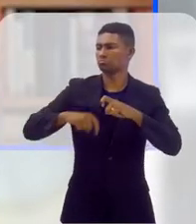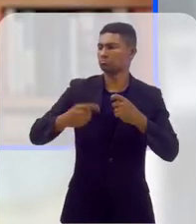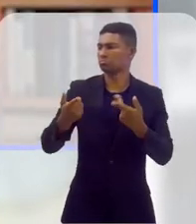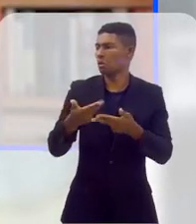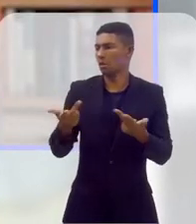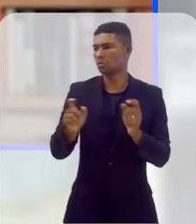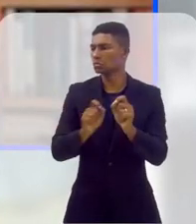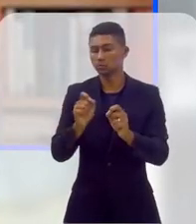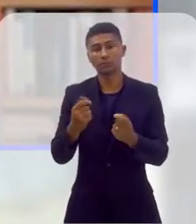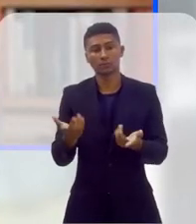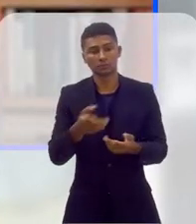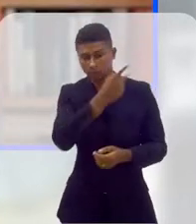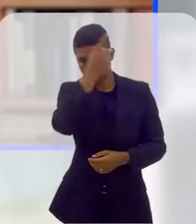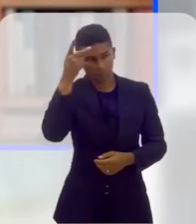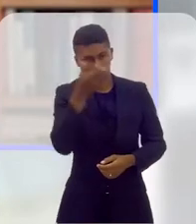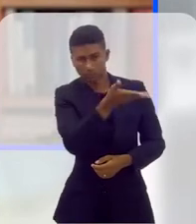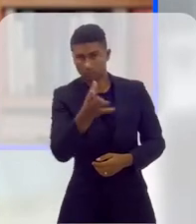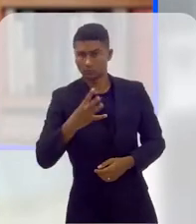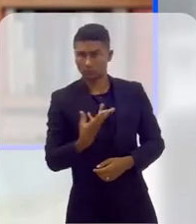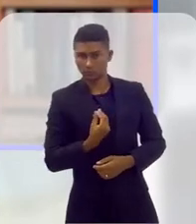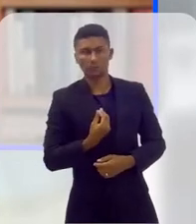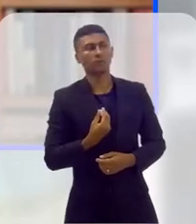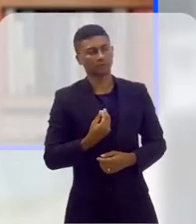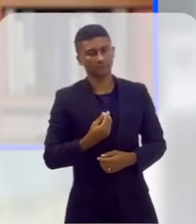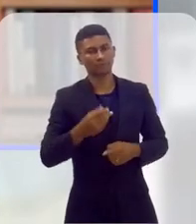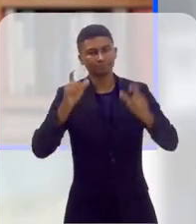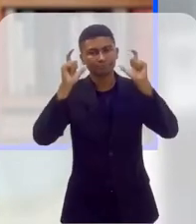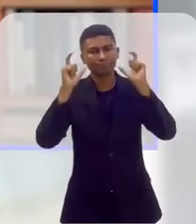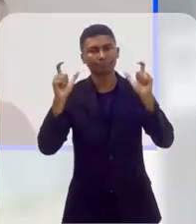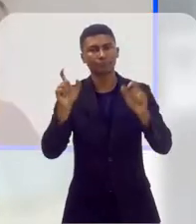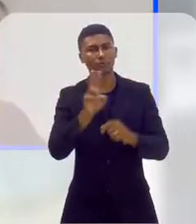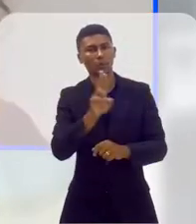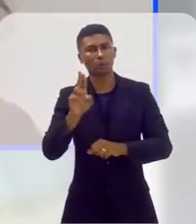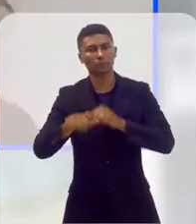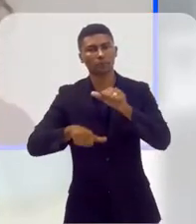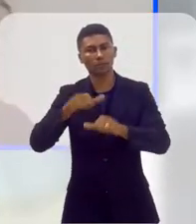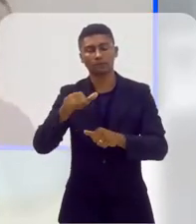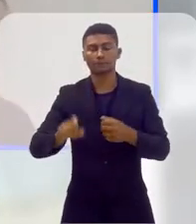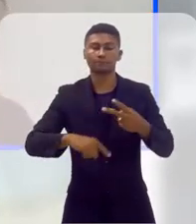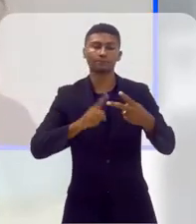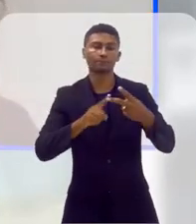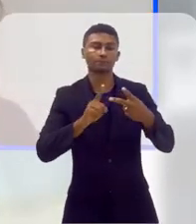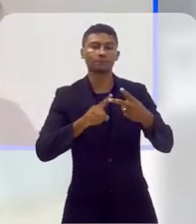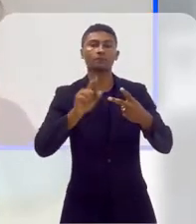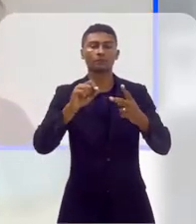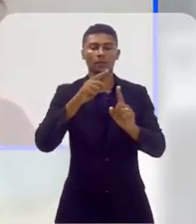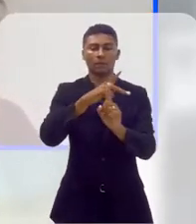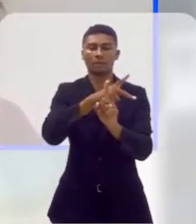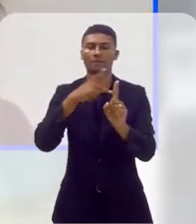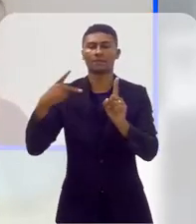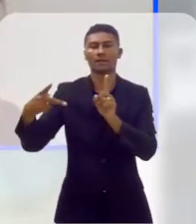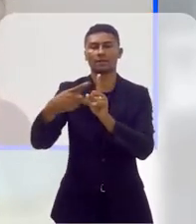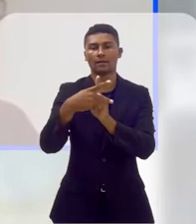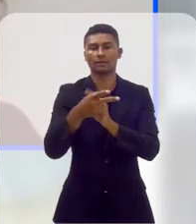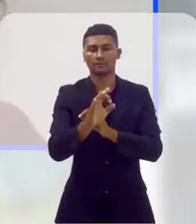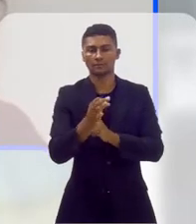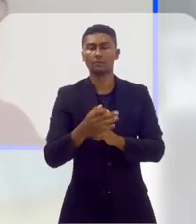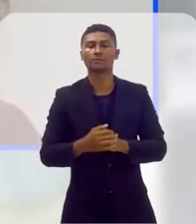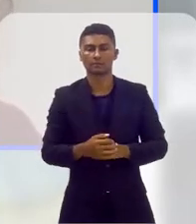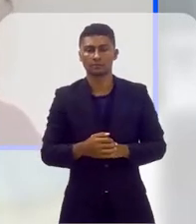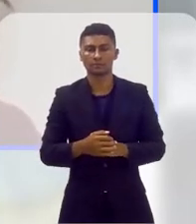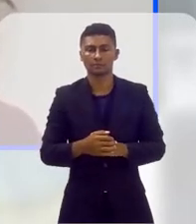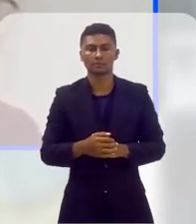travestis têm procurado bastante essas questões de retificação de nome. Questão previdenciária também é algo que perpassa bastante como